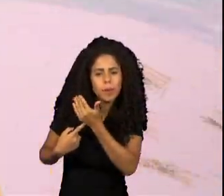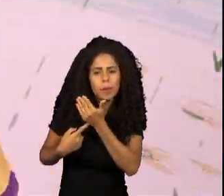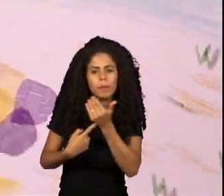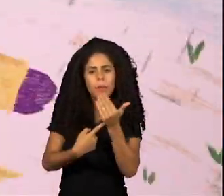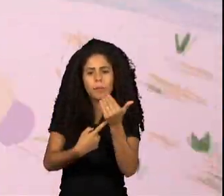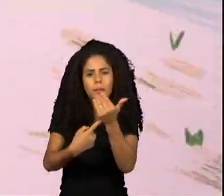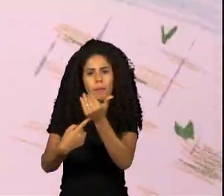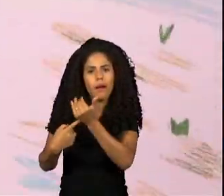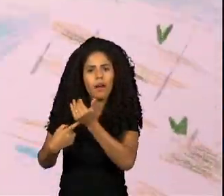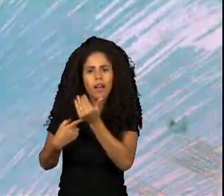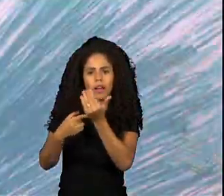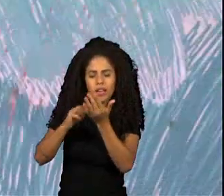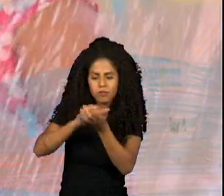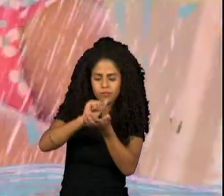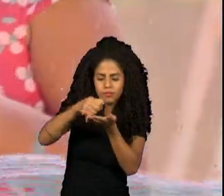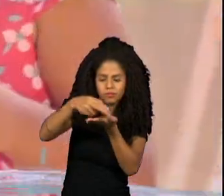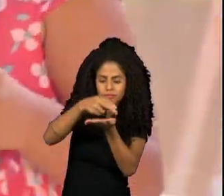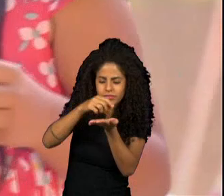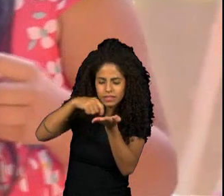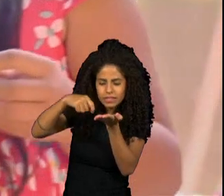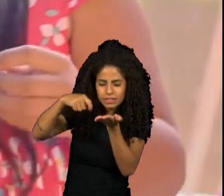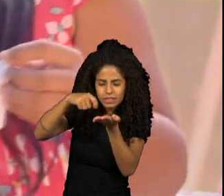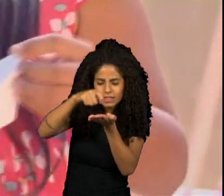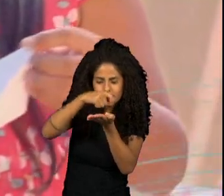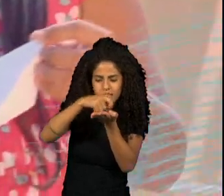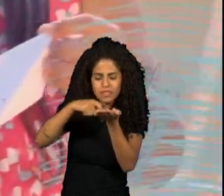misturar dois lápis e criar uma cor.